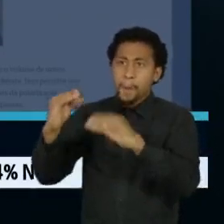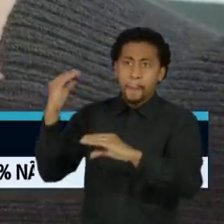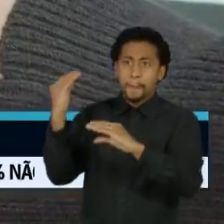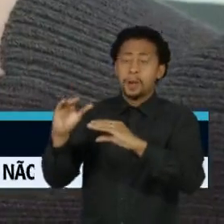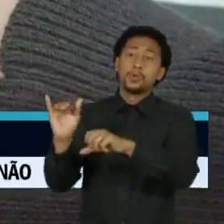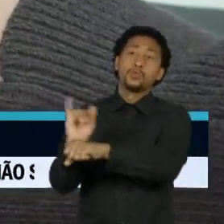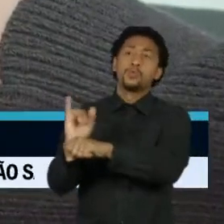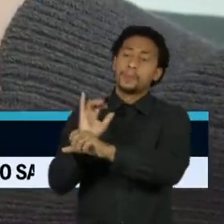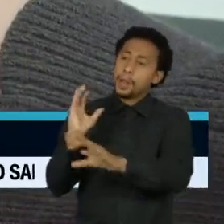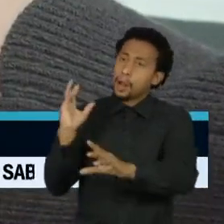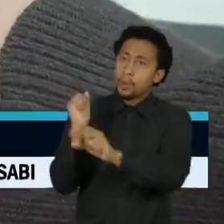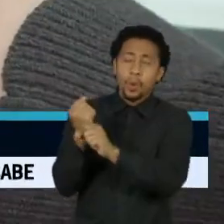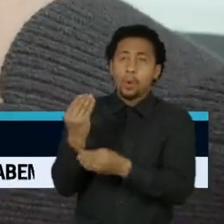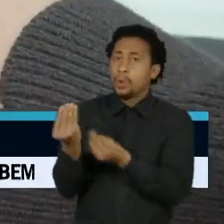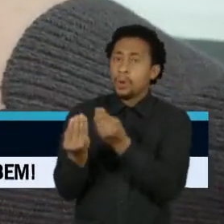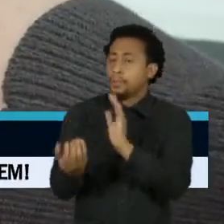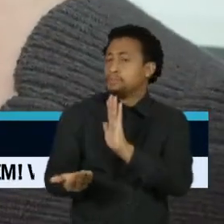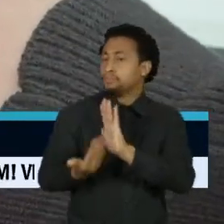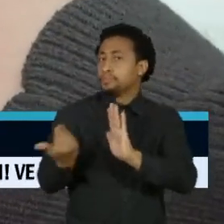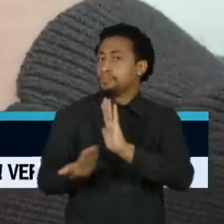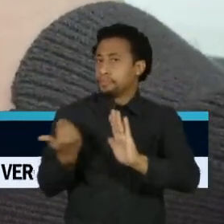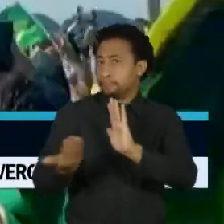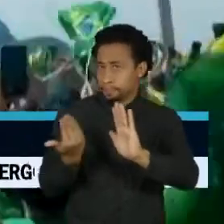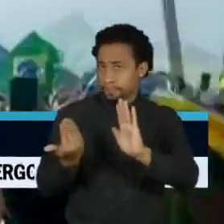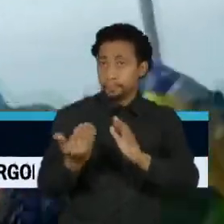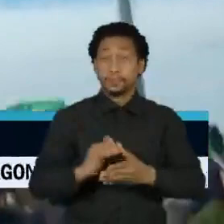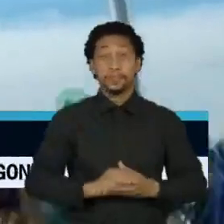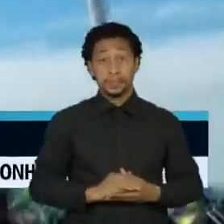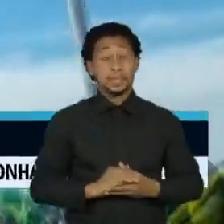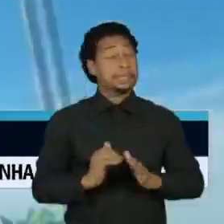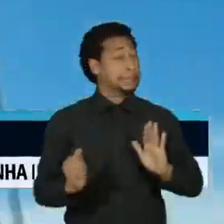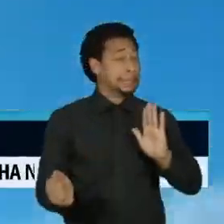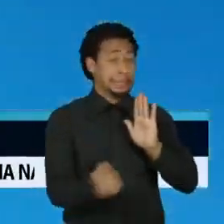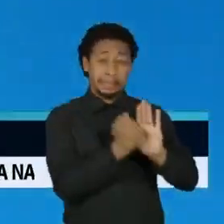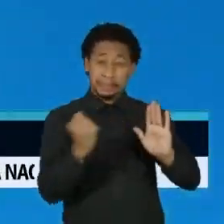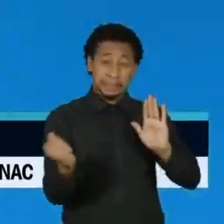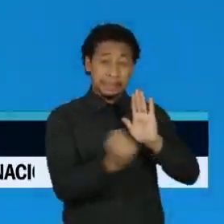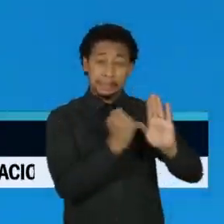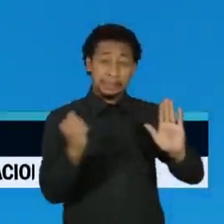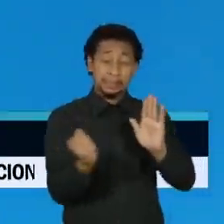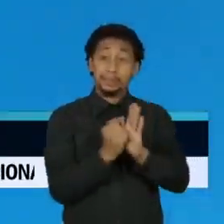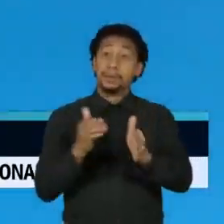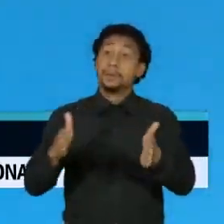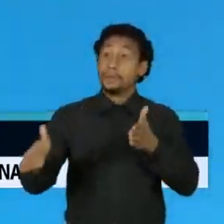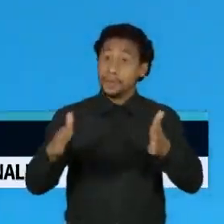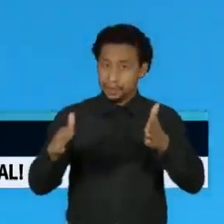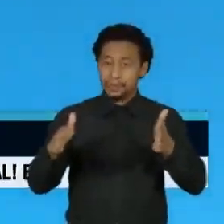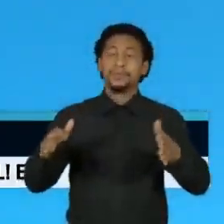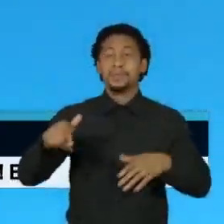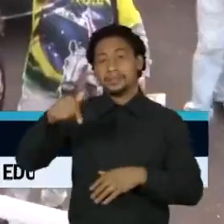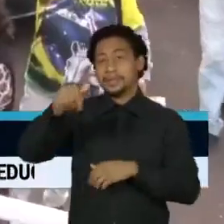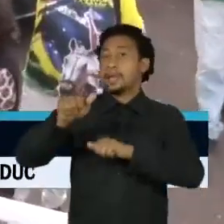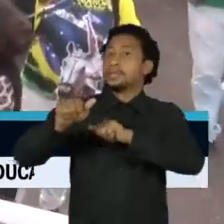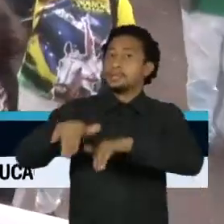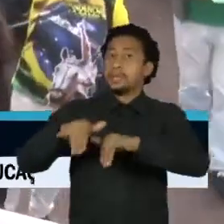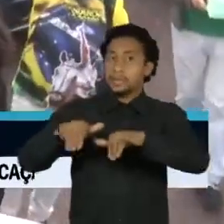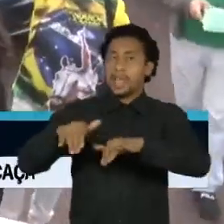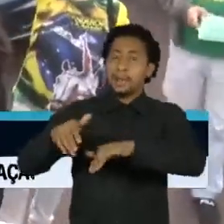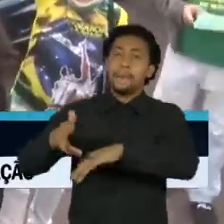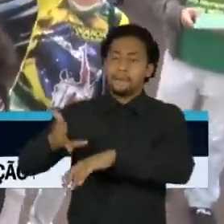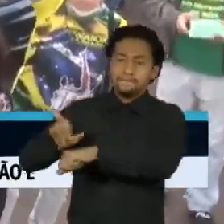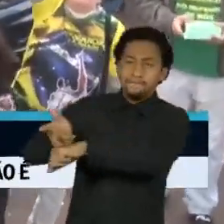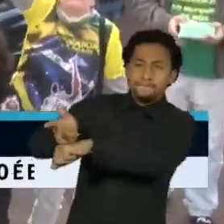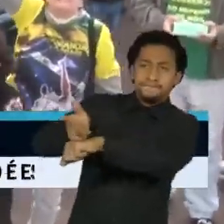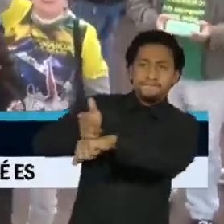YouTube. A movimentação de retirada das postagens se intensificou após os atos de 7 de setembro, quando foram